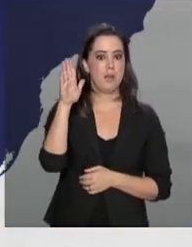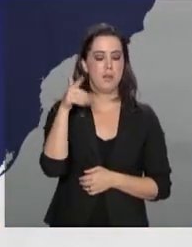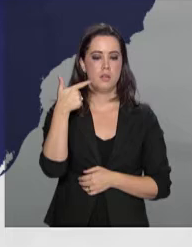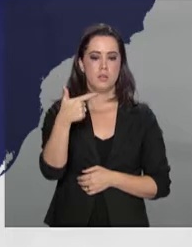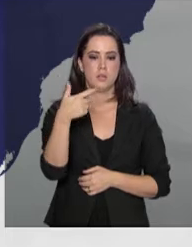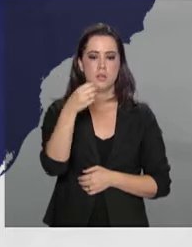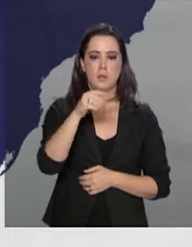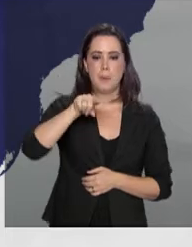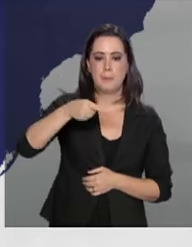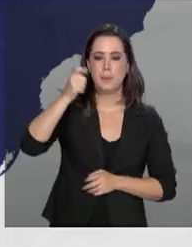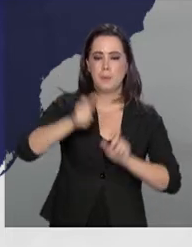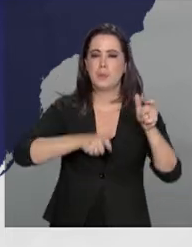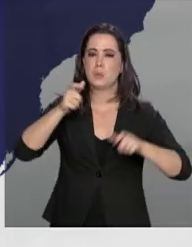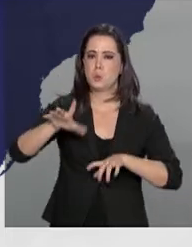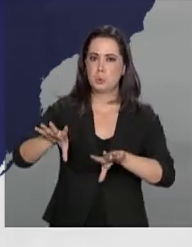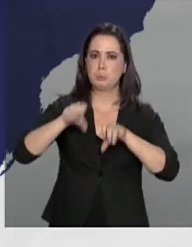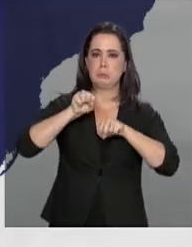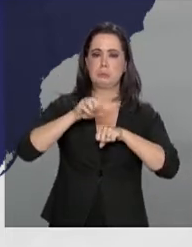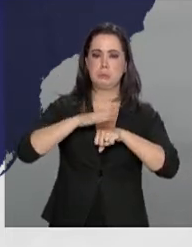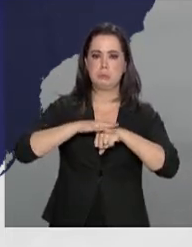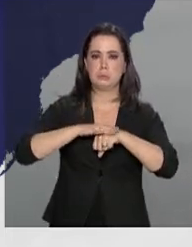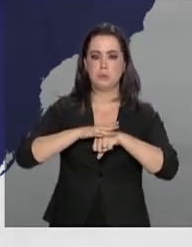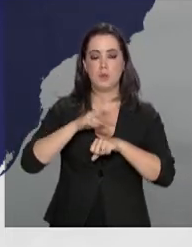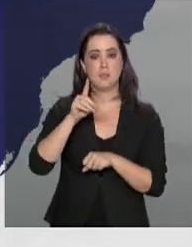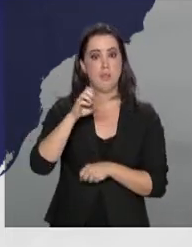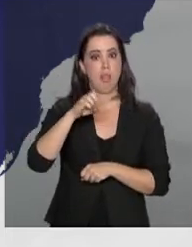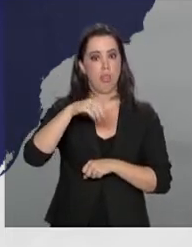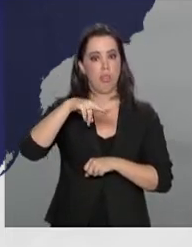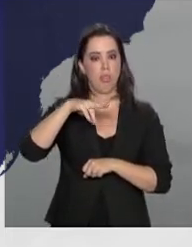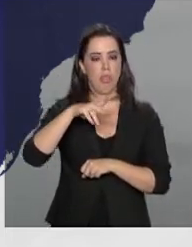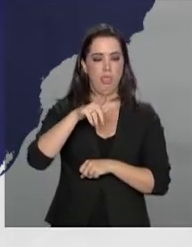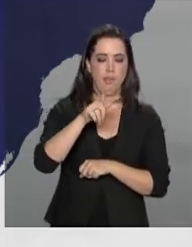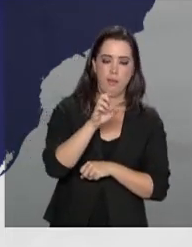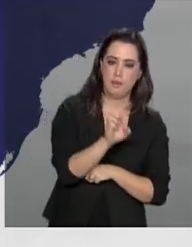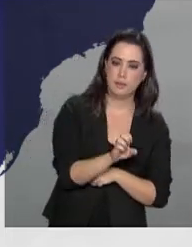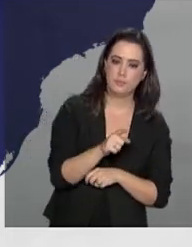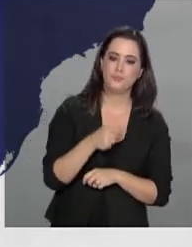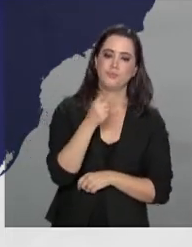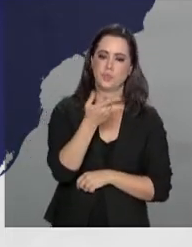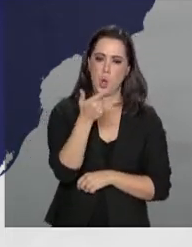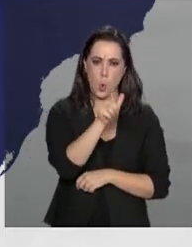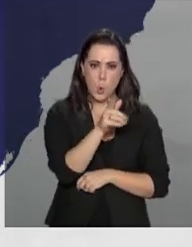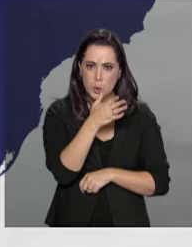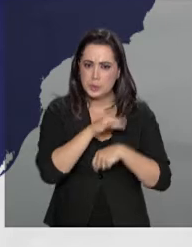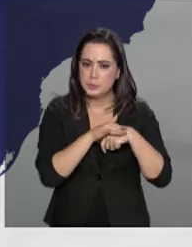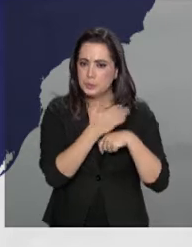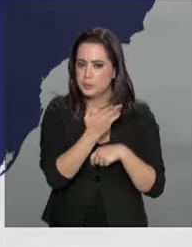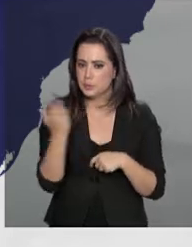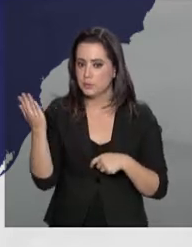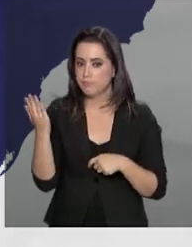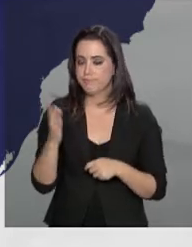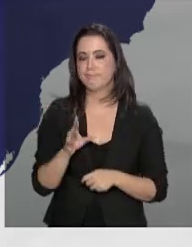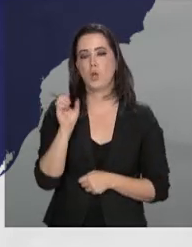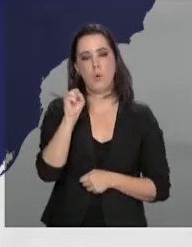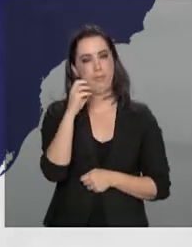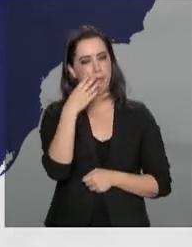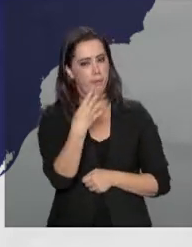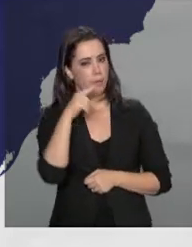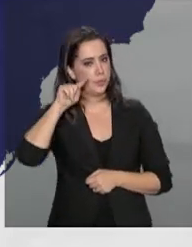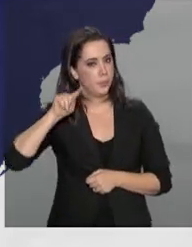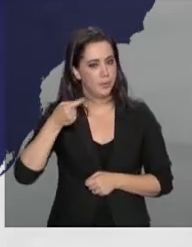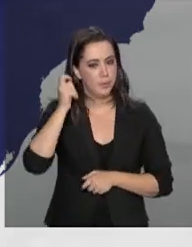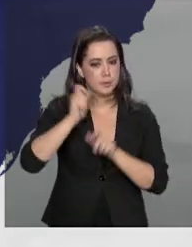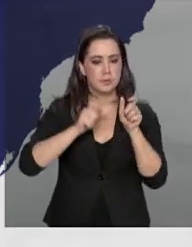foram notificadas com dengue em todo o país. De chikungunya, foram mais de 84 mil casos e de